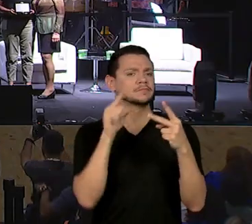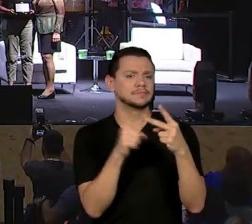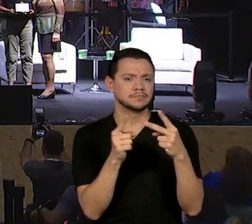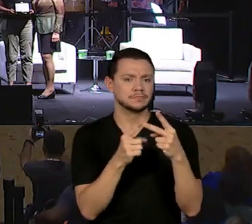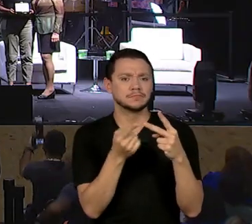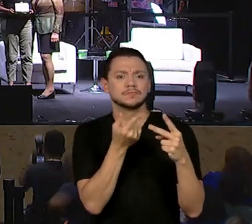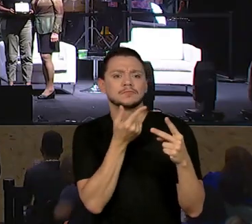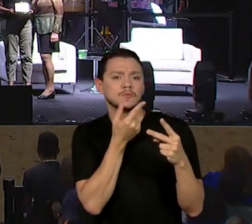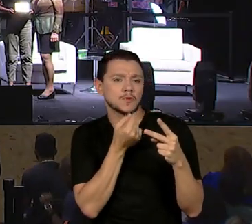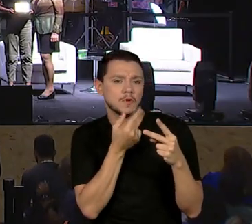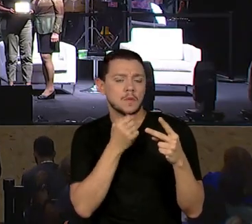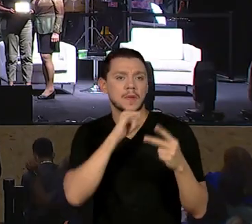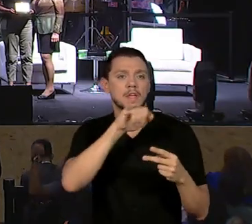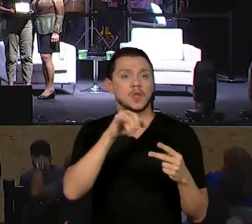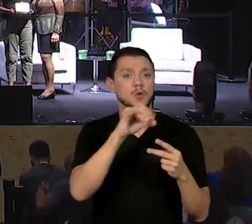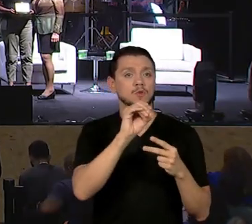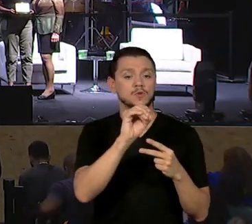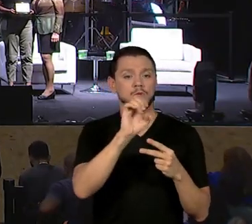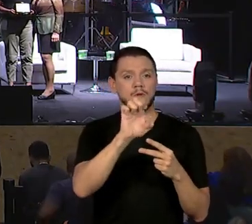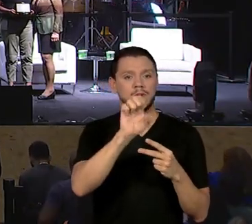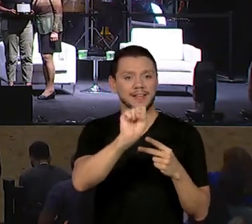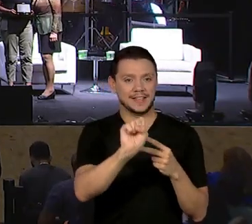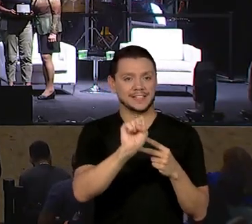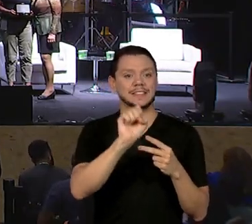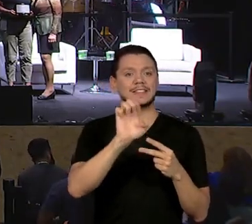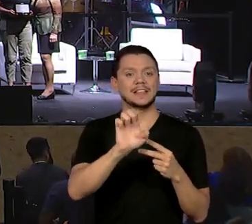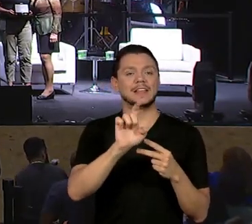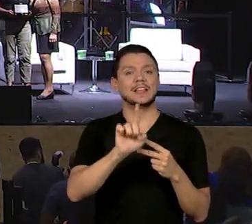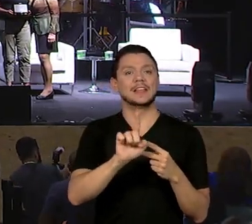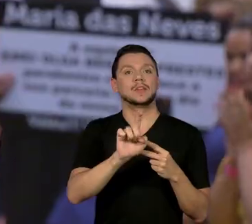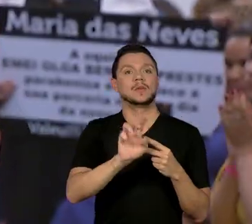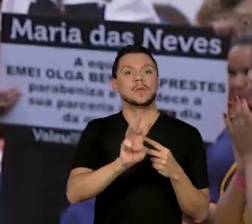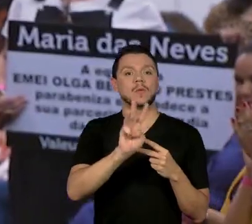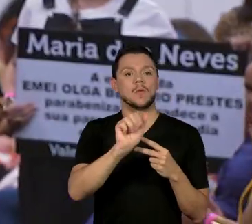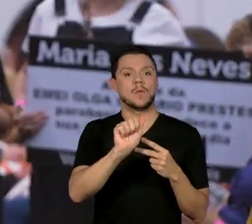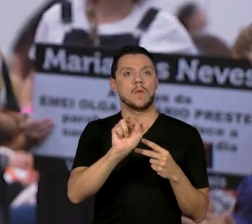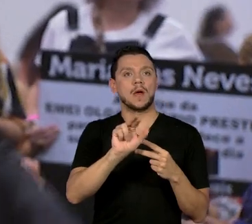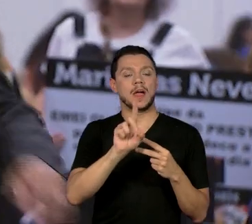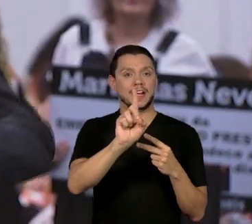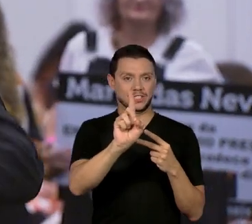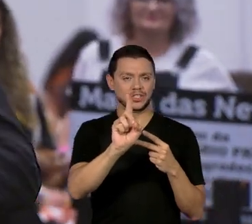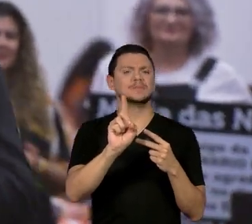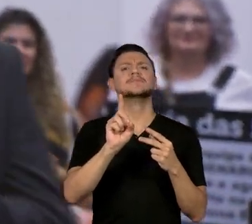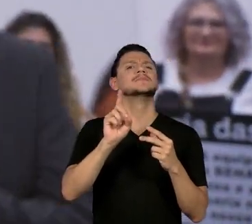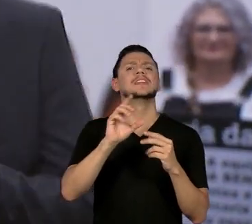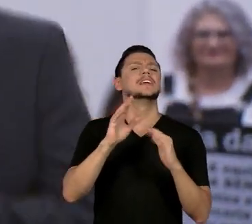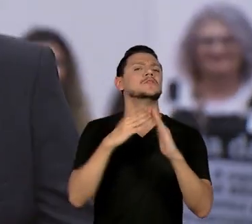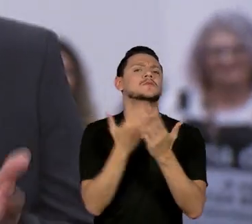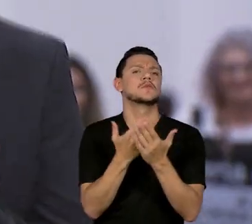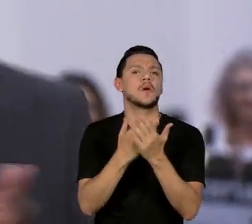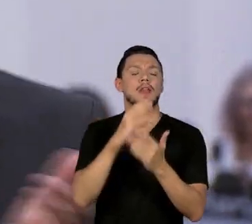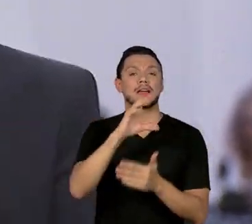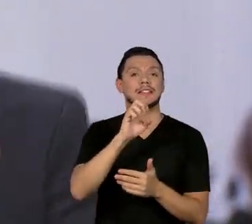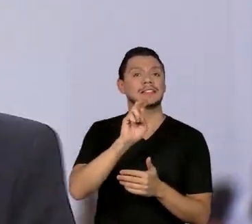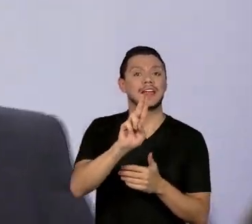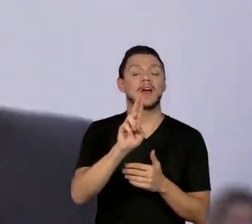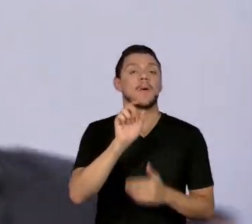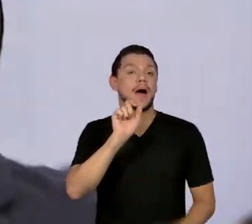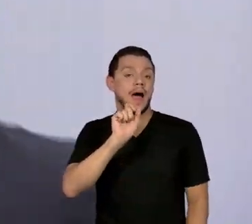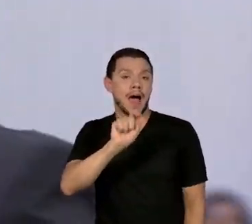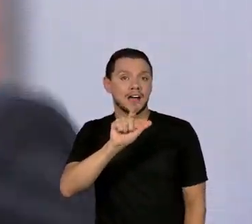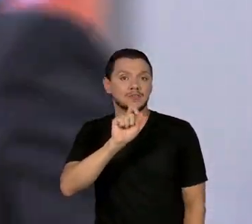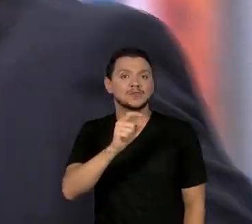Eduardo Pérez Montesinos, indicado pelo Céu Azul da Cor do Mar, Drede Taquera. Eu